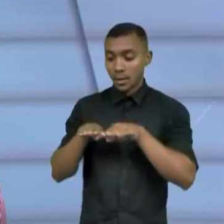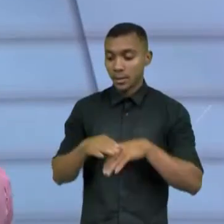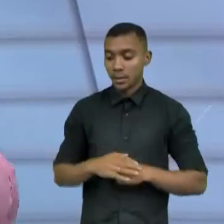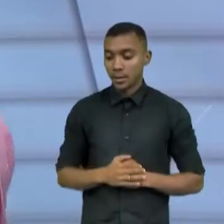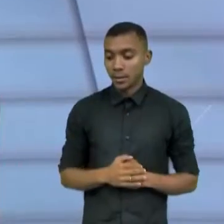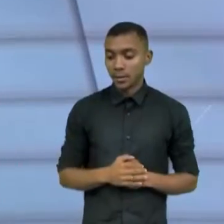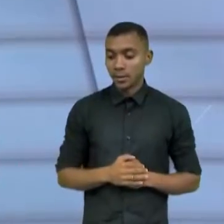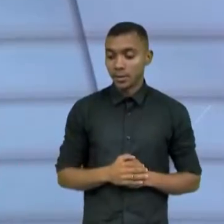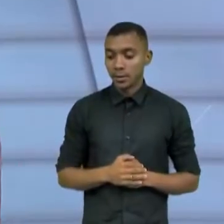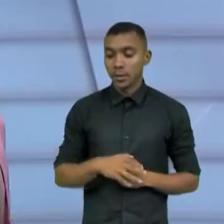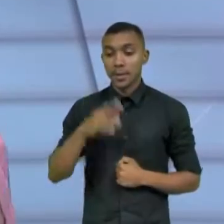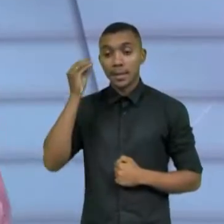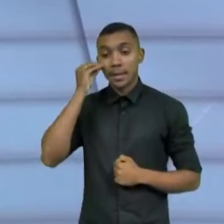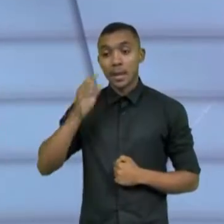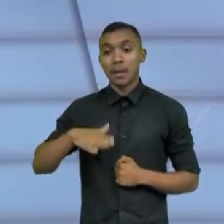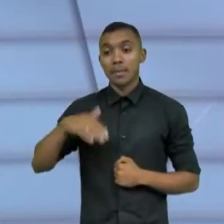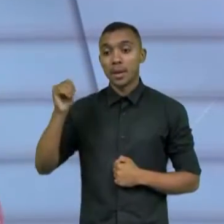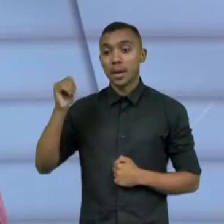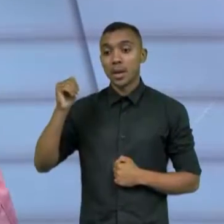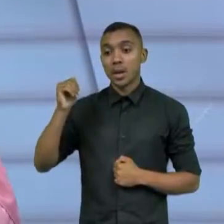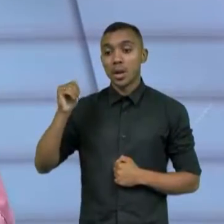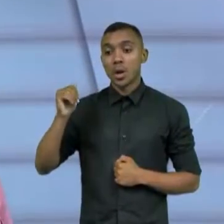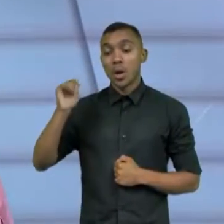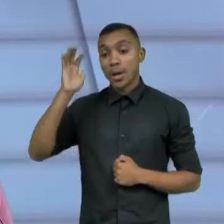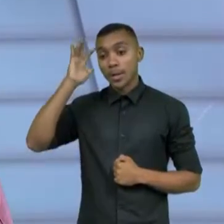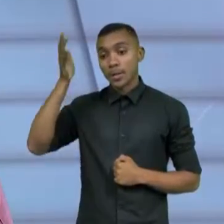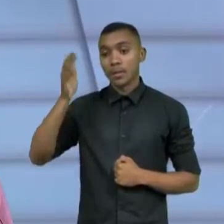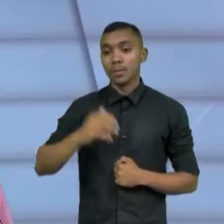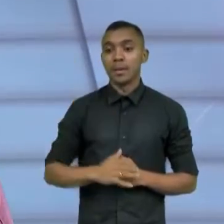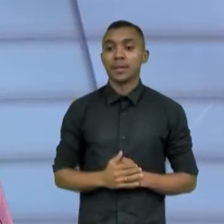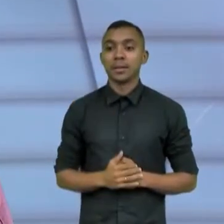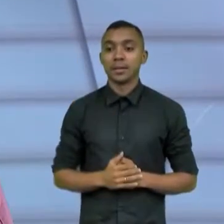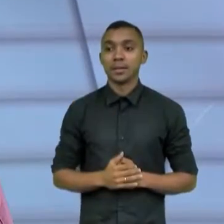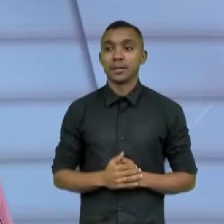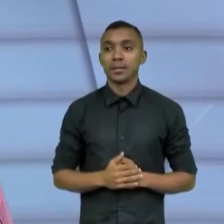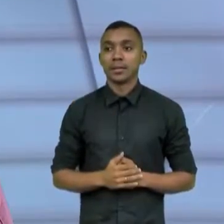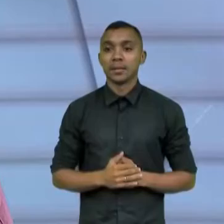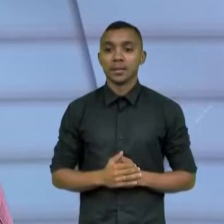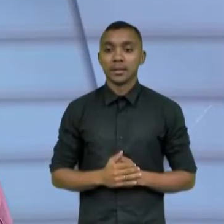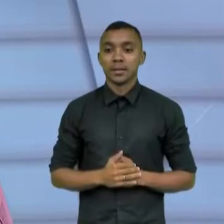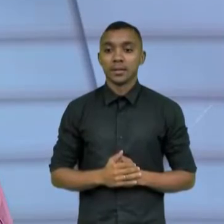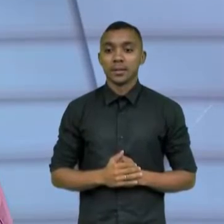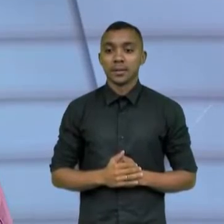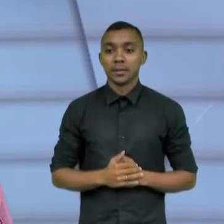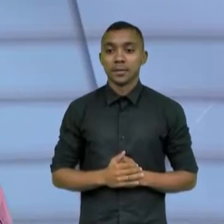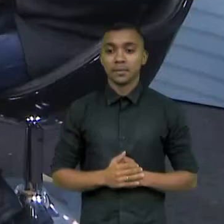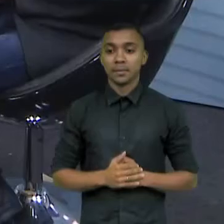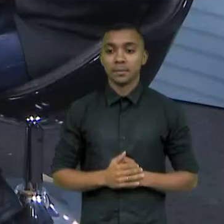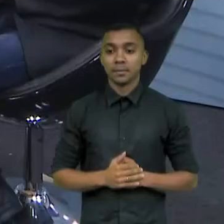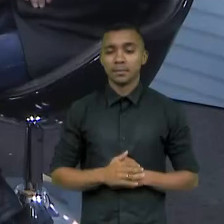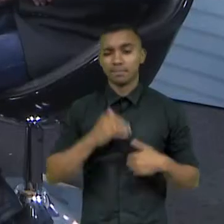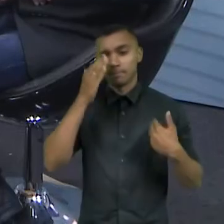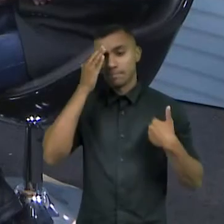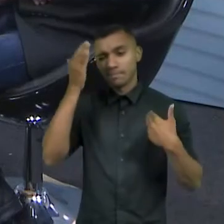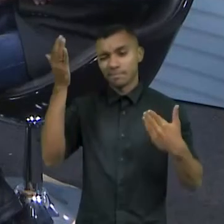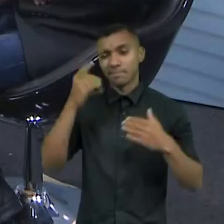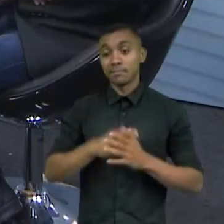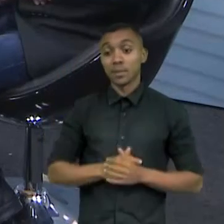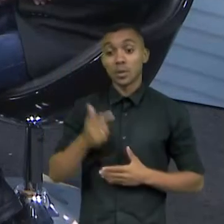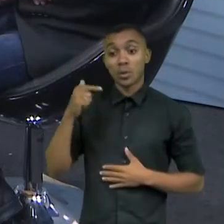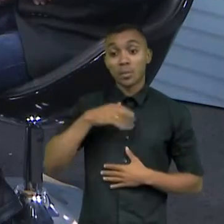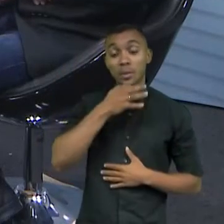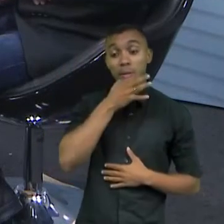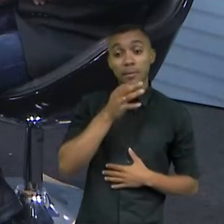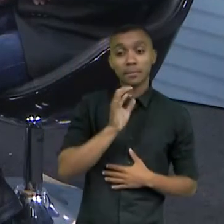negócio que promovam soluções reais. Legal. E esse é o nosso trabalho. Valeu, Bia. Obrigado, viu? Mais uma vez. Obrigada a você, Renato. Marcelo, mais alguma coisa?